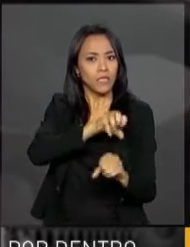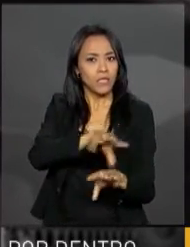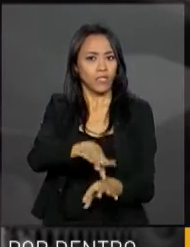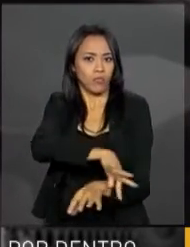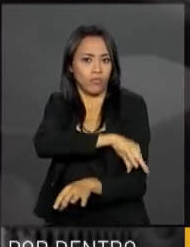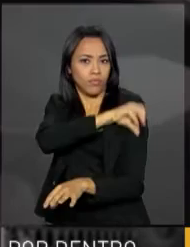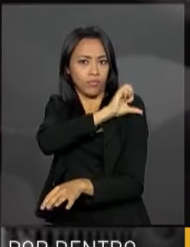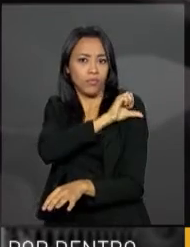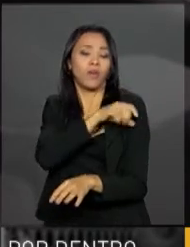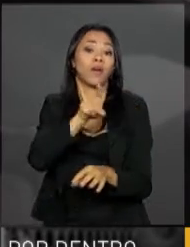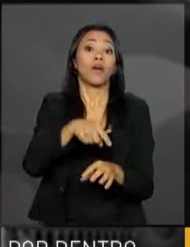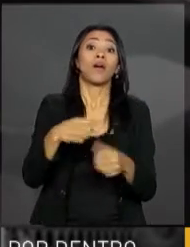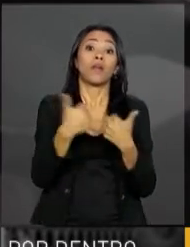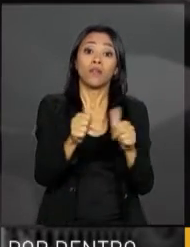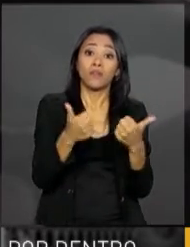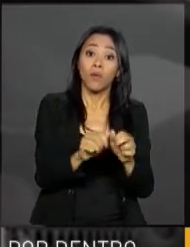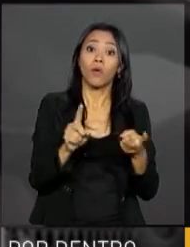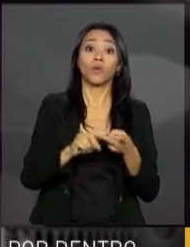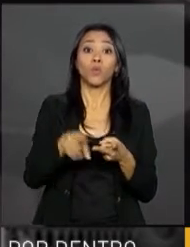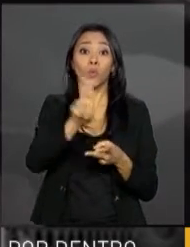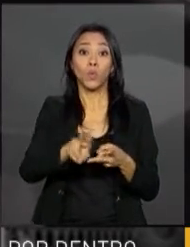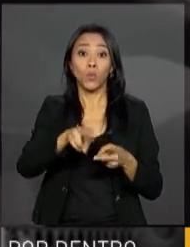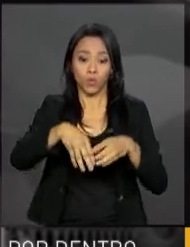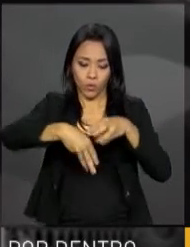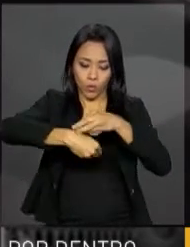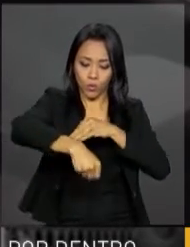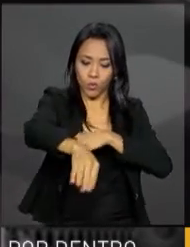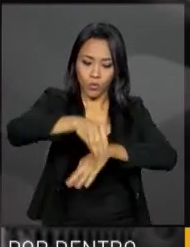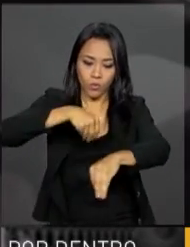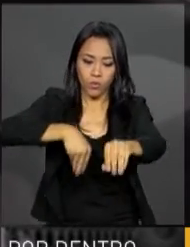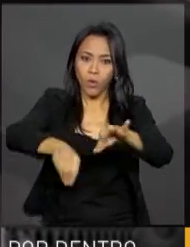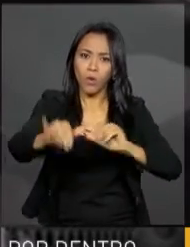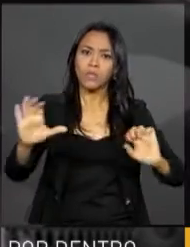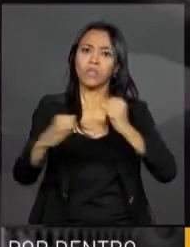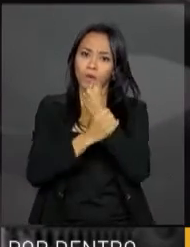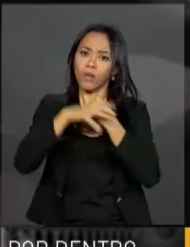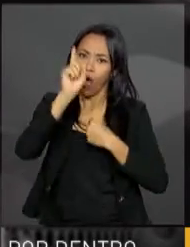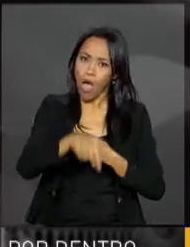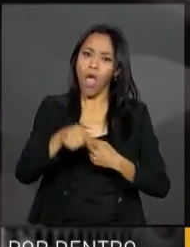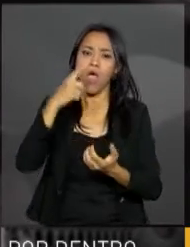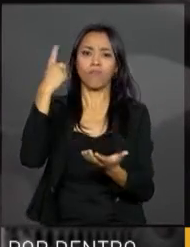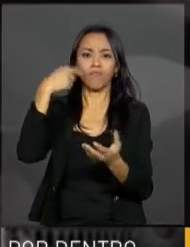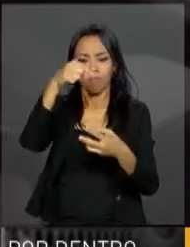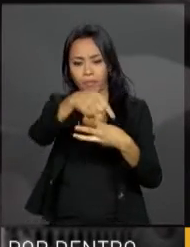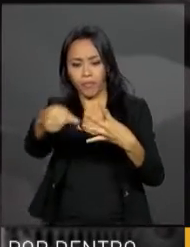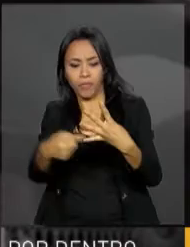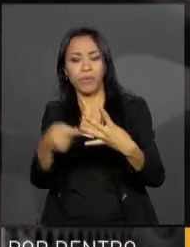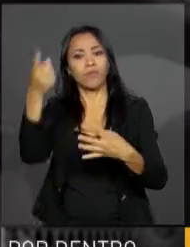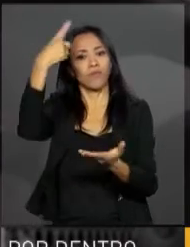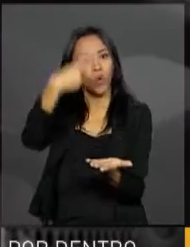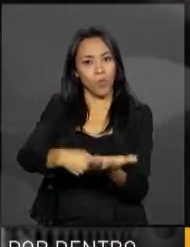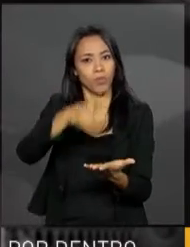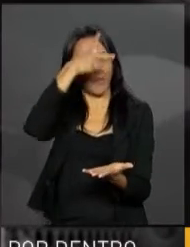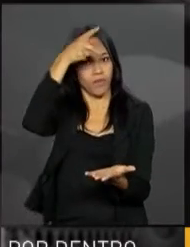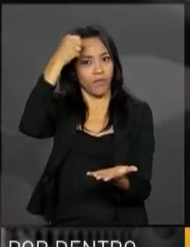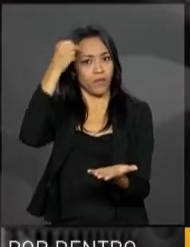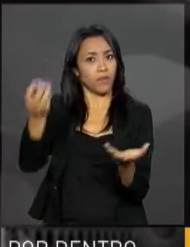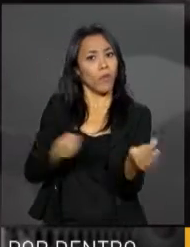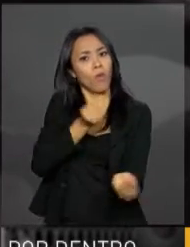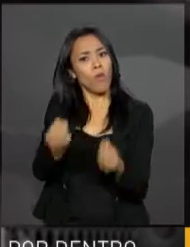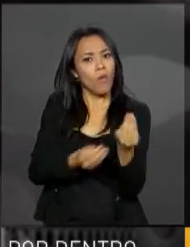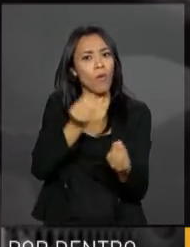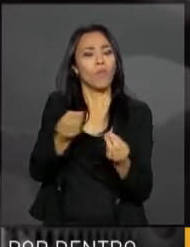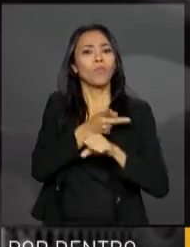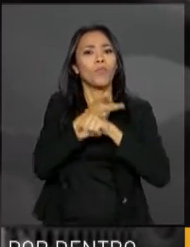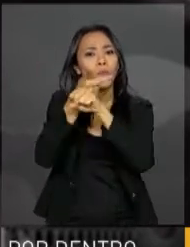transporte coletivo, uso e parcelamento do solo e segurança pública. Então, onde na União pode buscar recursos